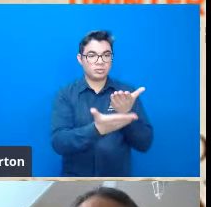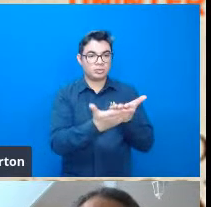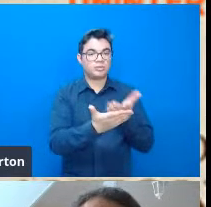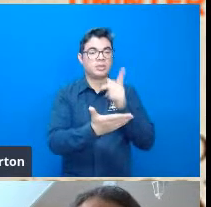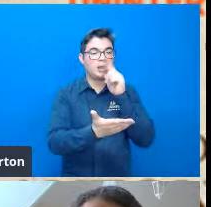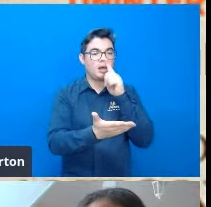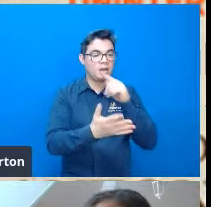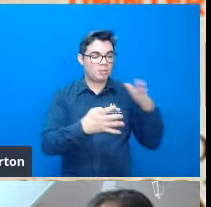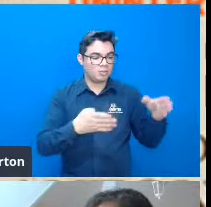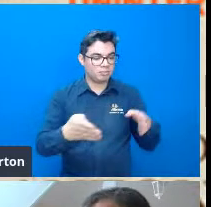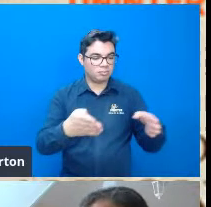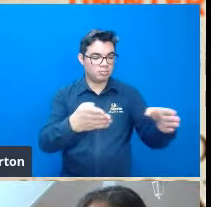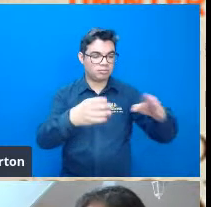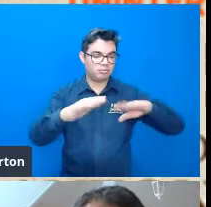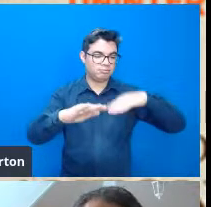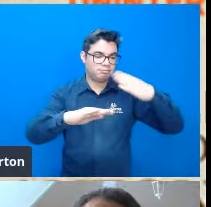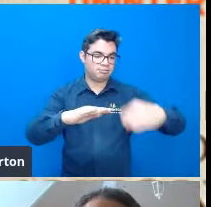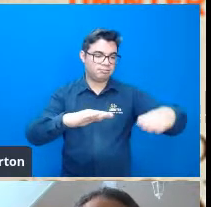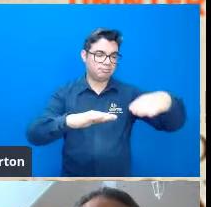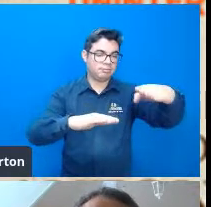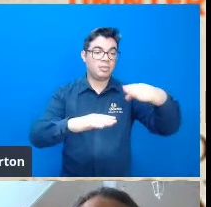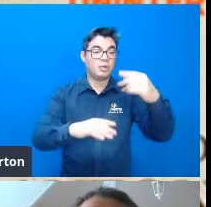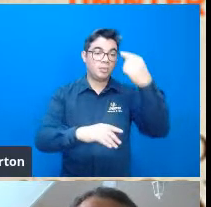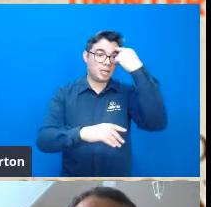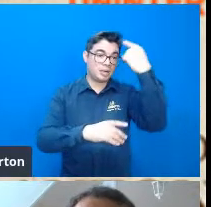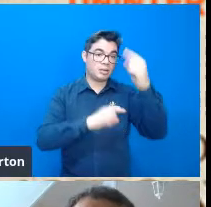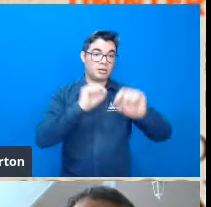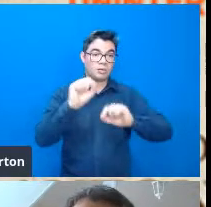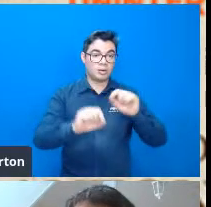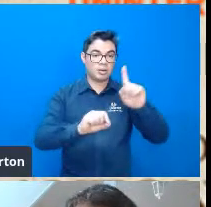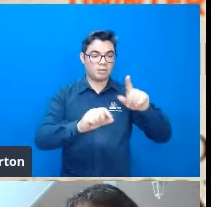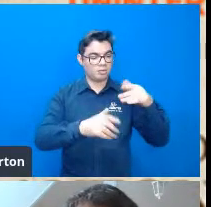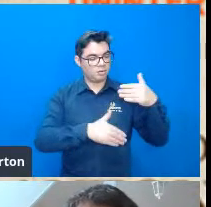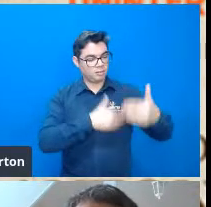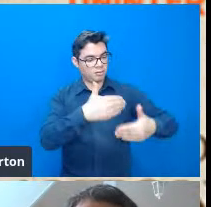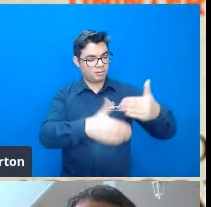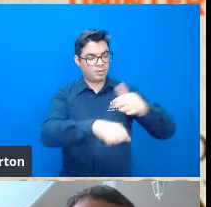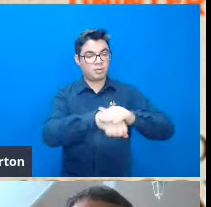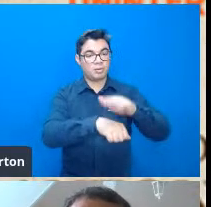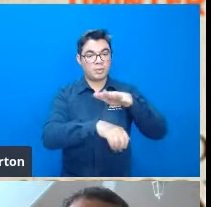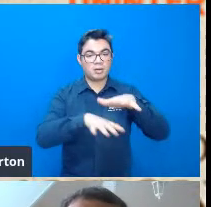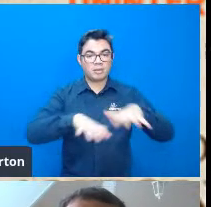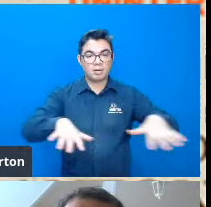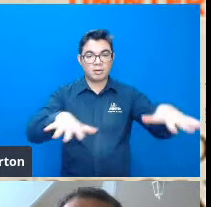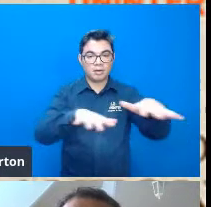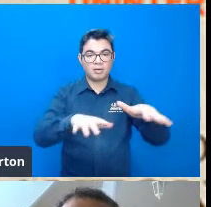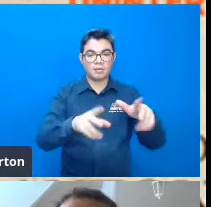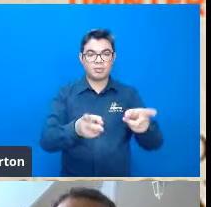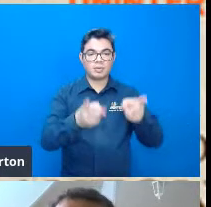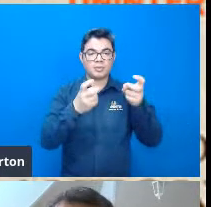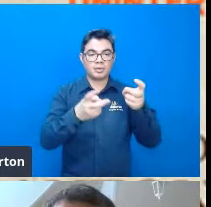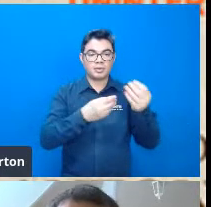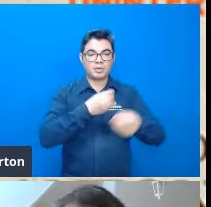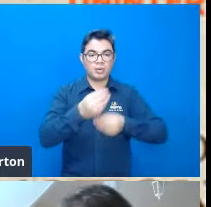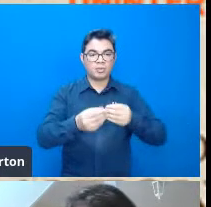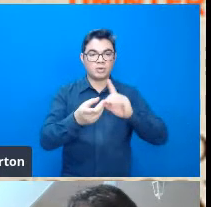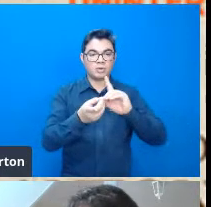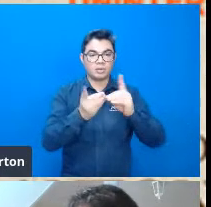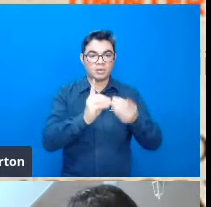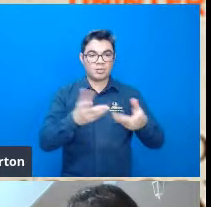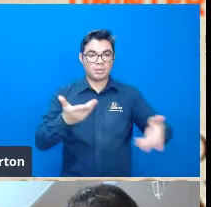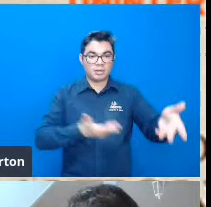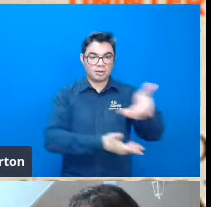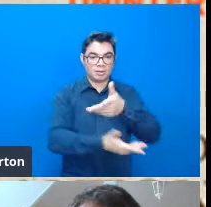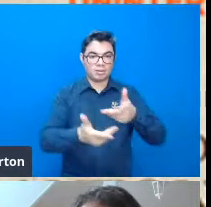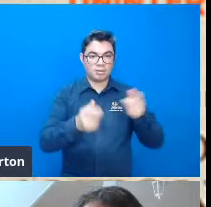que é que pensa sobre o desenvolvimento do relevo sob a perspectiva da dinâmica dos rios